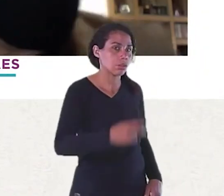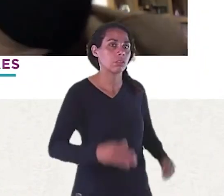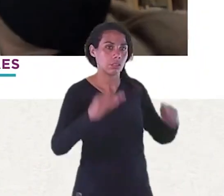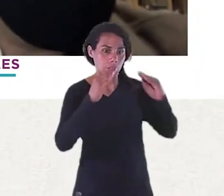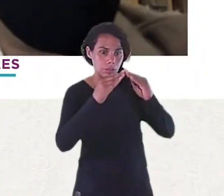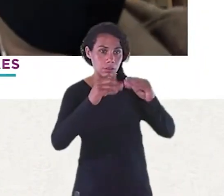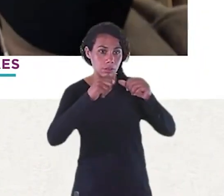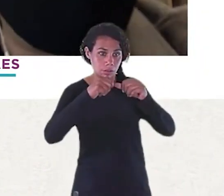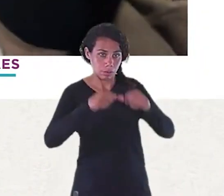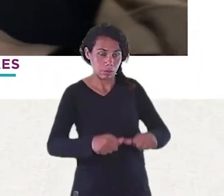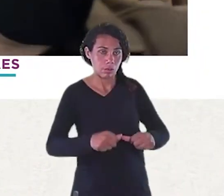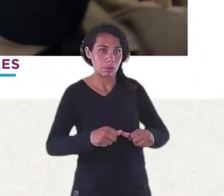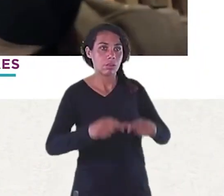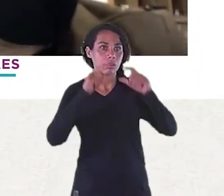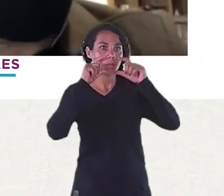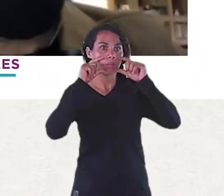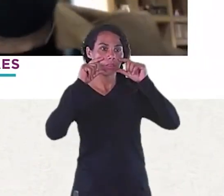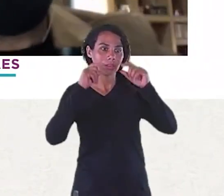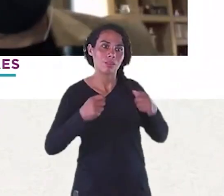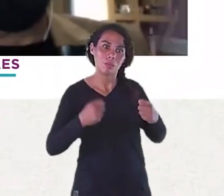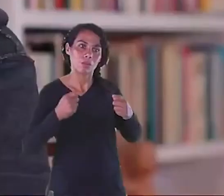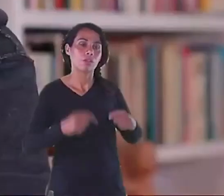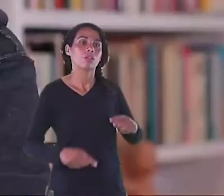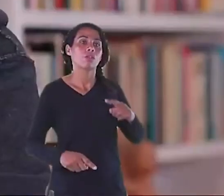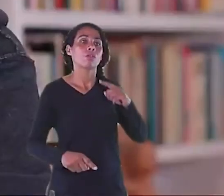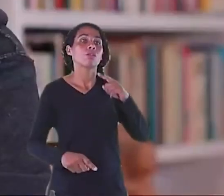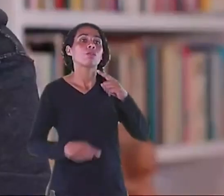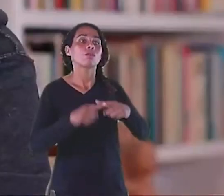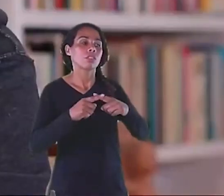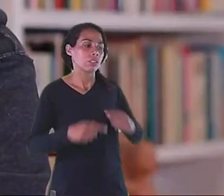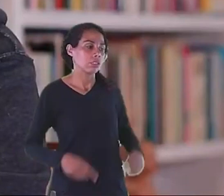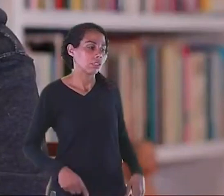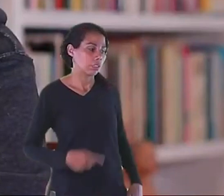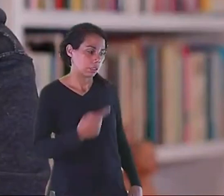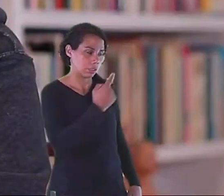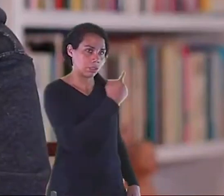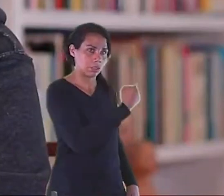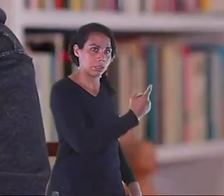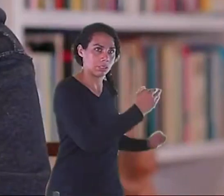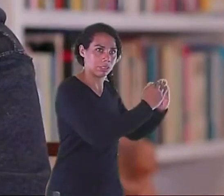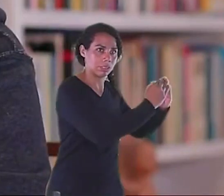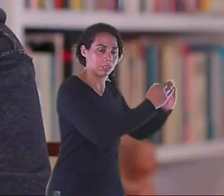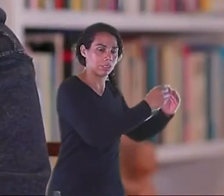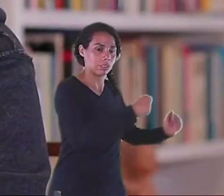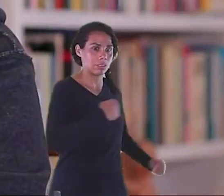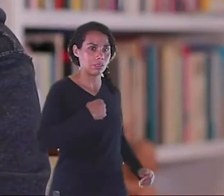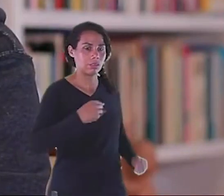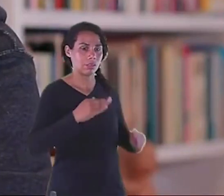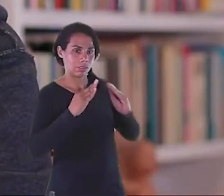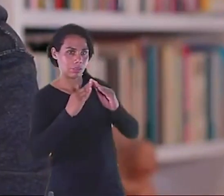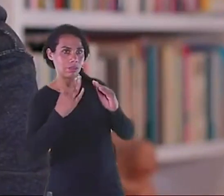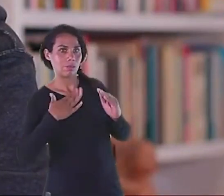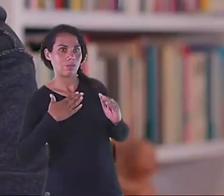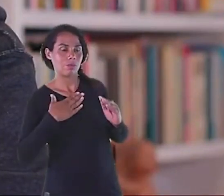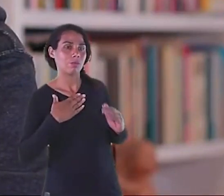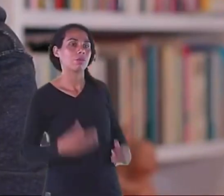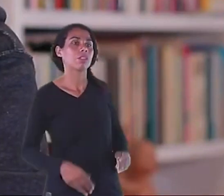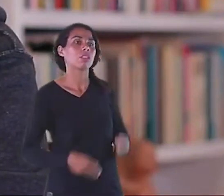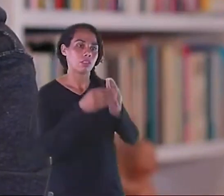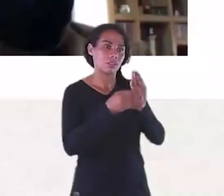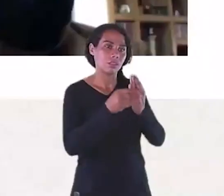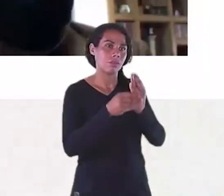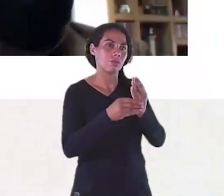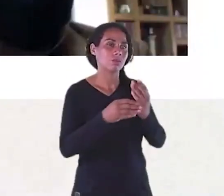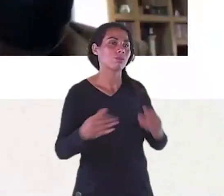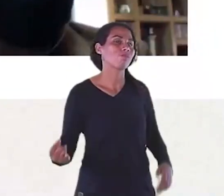Essa foi a noite De lançamento Do escritos de design Do Dijon de Moraes Muitíssimo obrigado